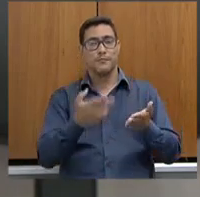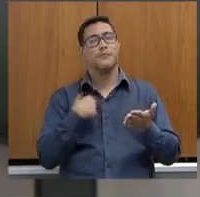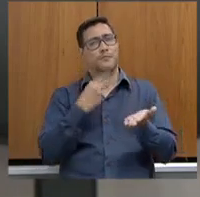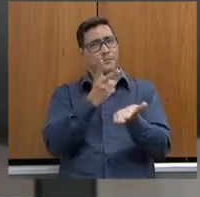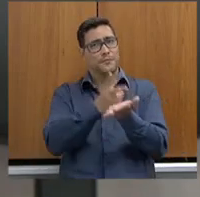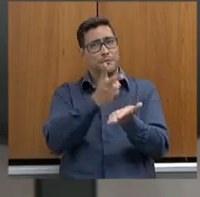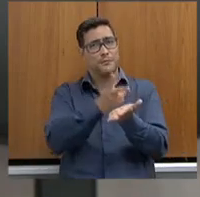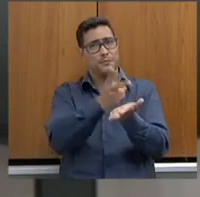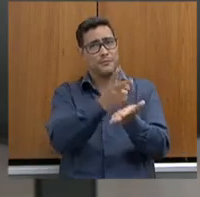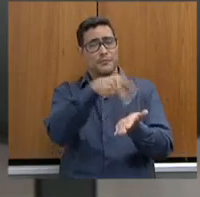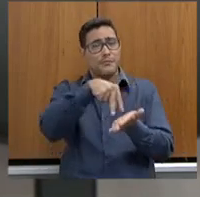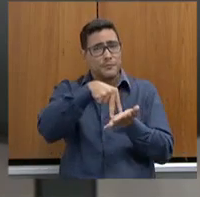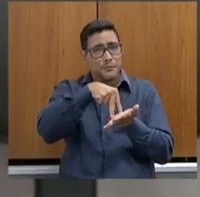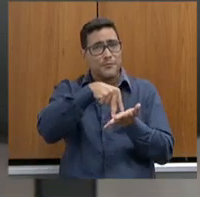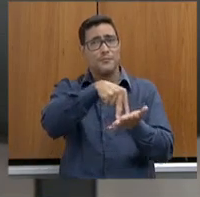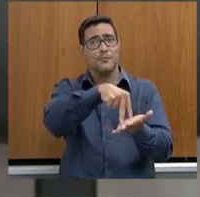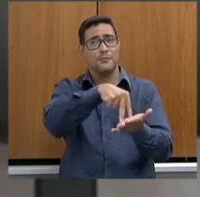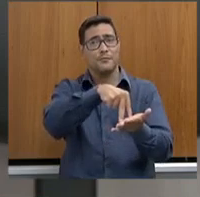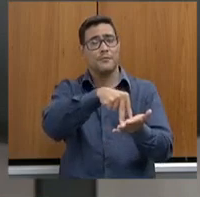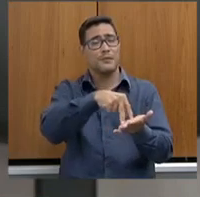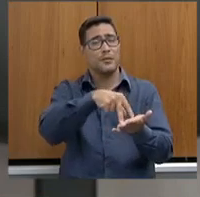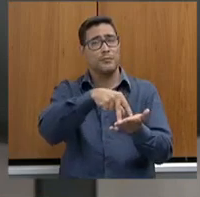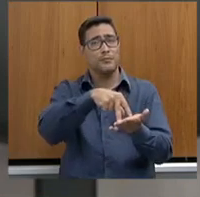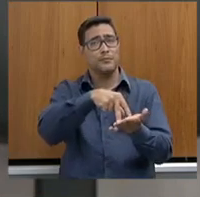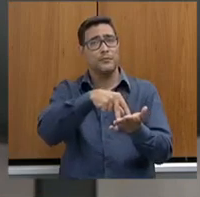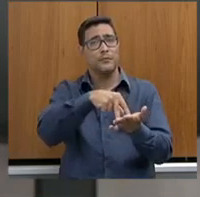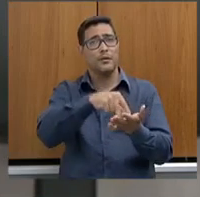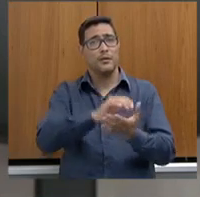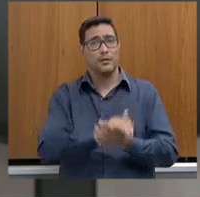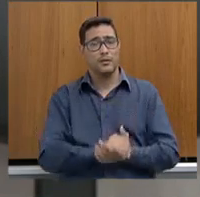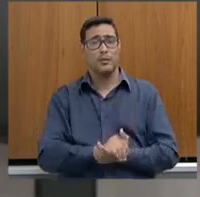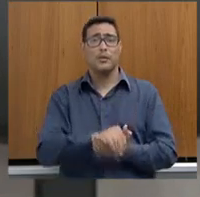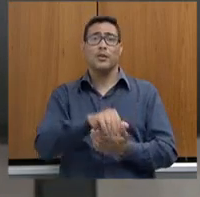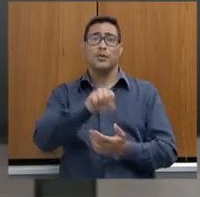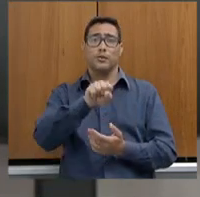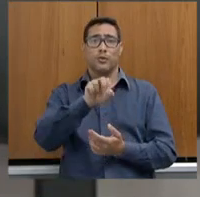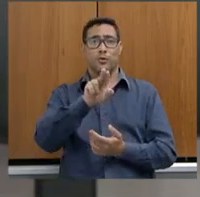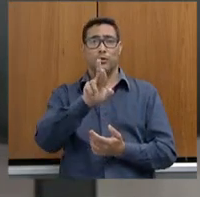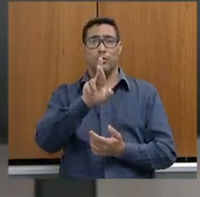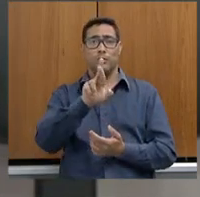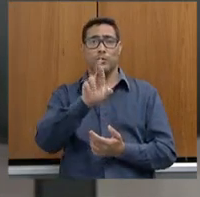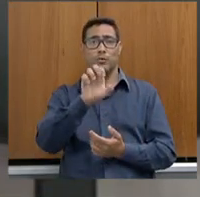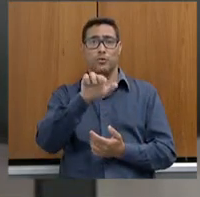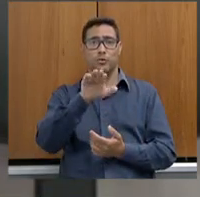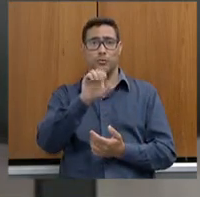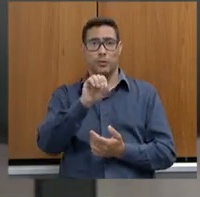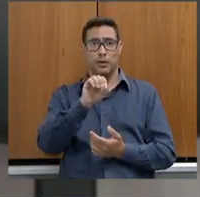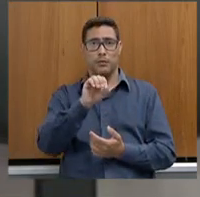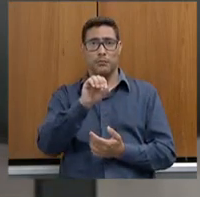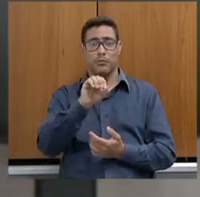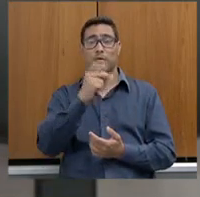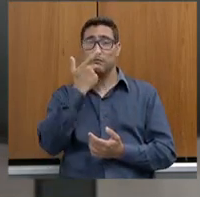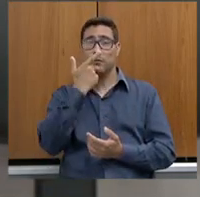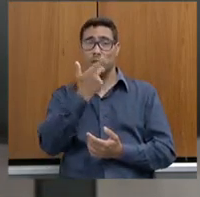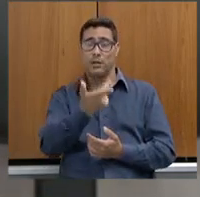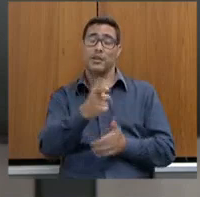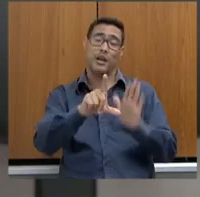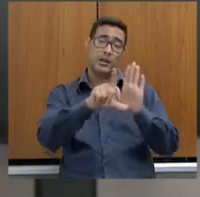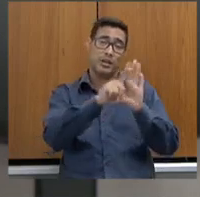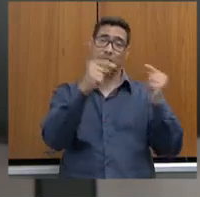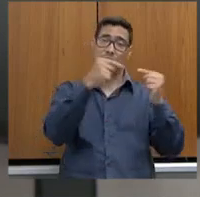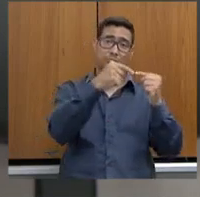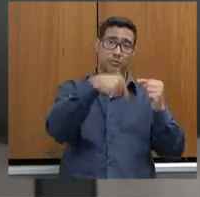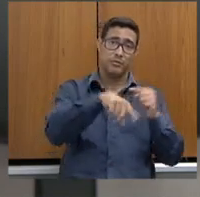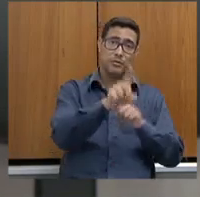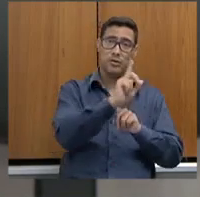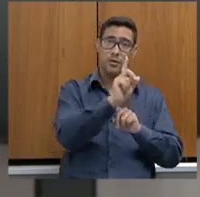com essa mesma postura. Se o Supremo julgar que é a lei inconstitucional, aí o fala, agora acabou, mas no axômetro não